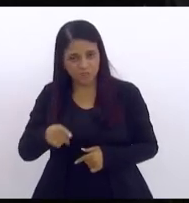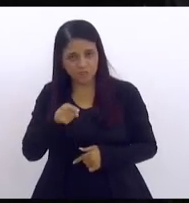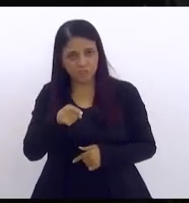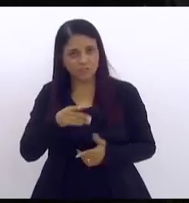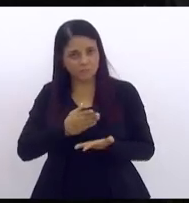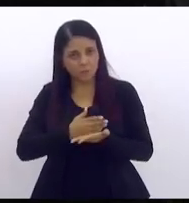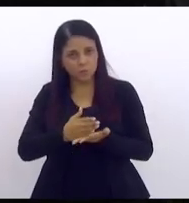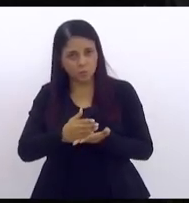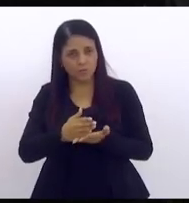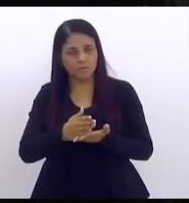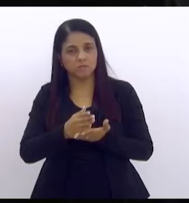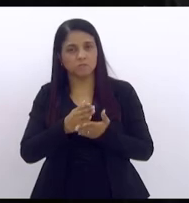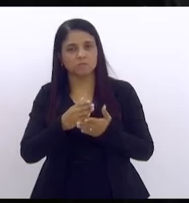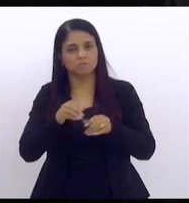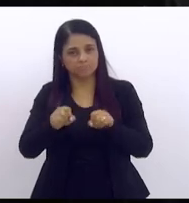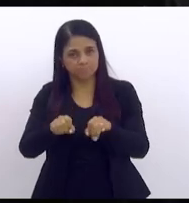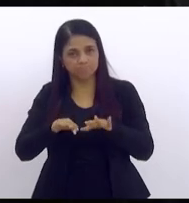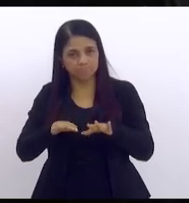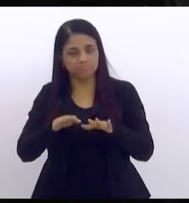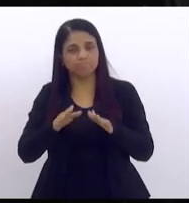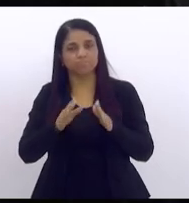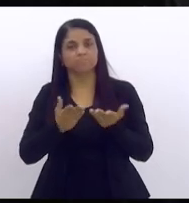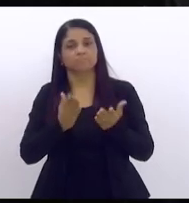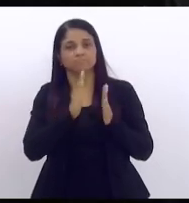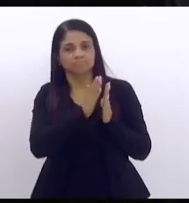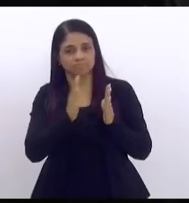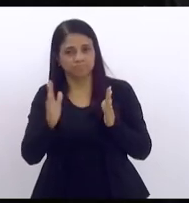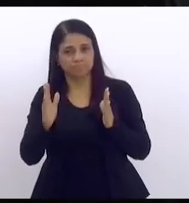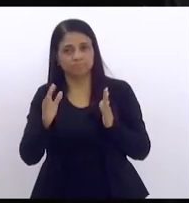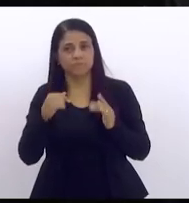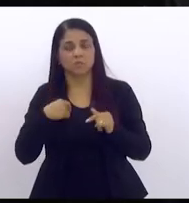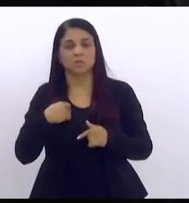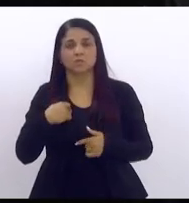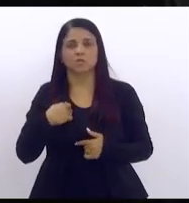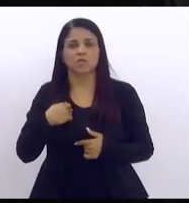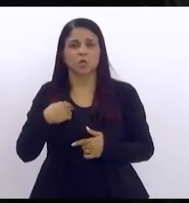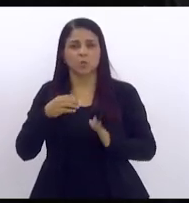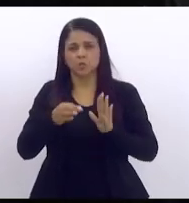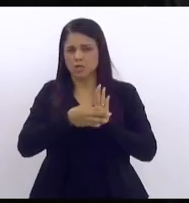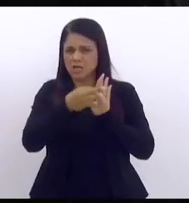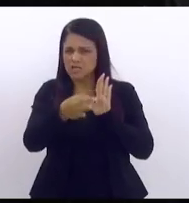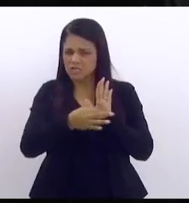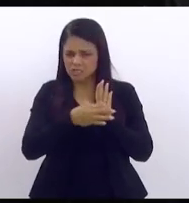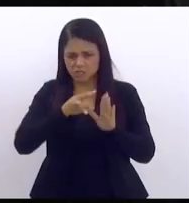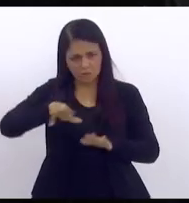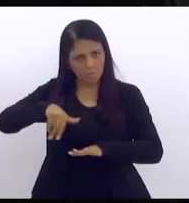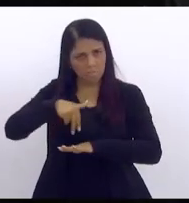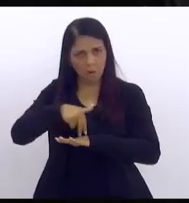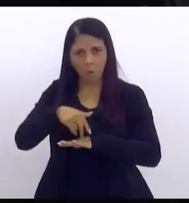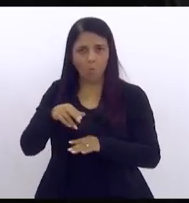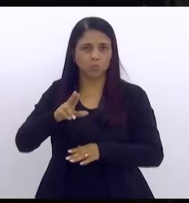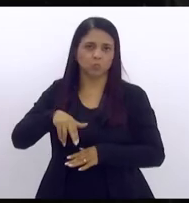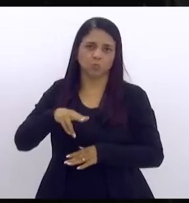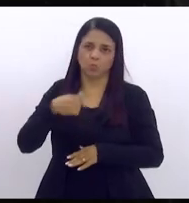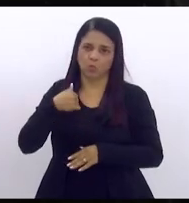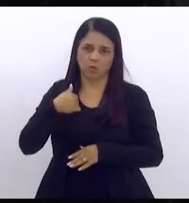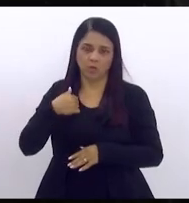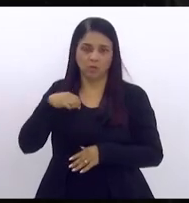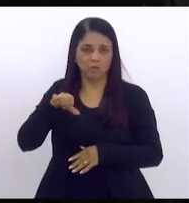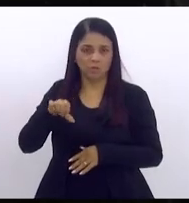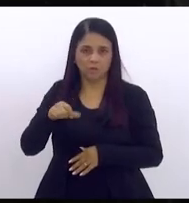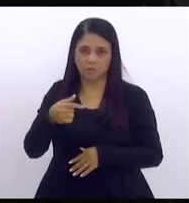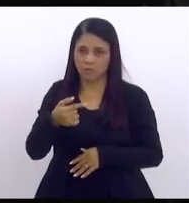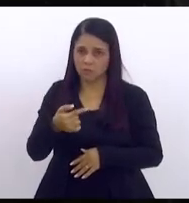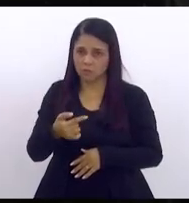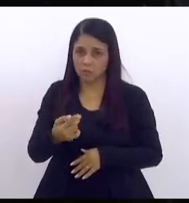iniciais jamais eu vim aqui para fazer crítica a qualquer dos 92